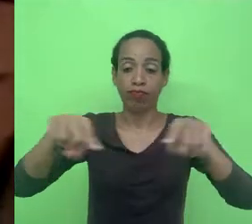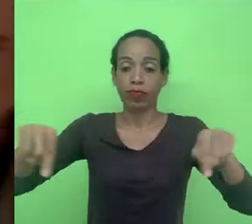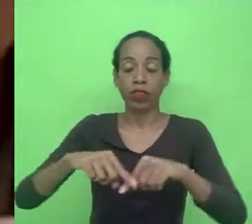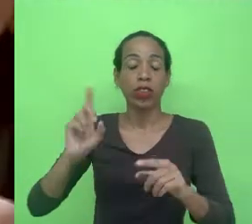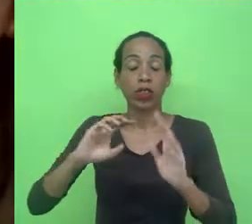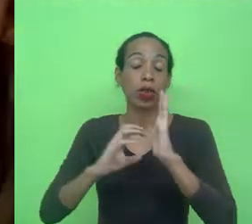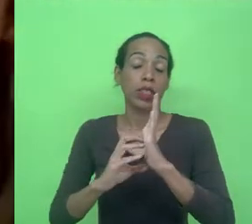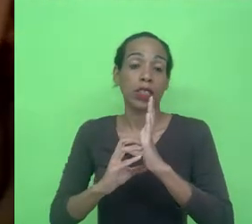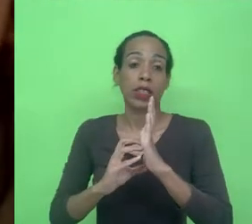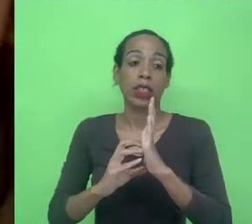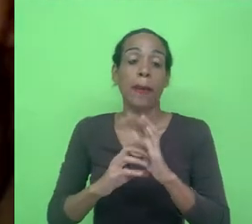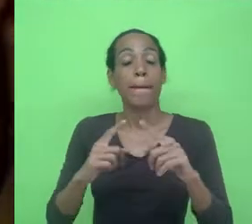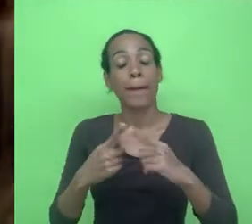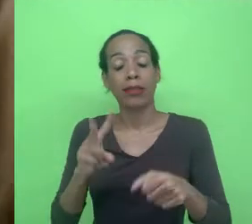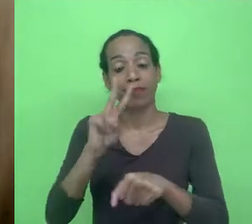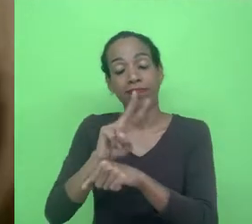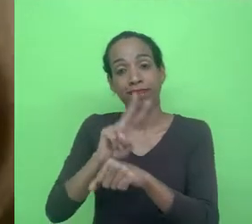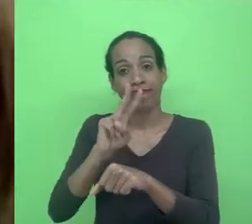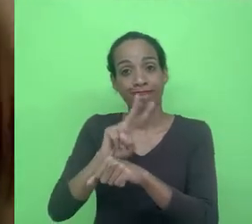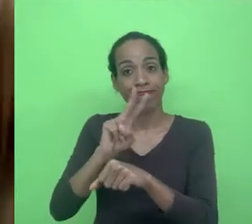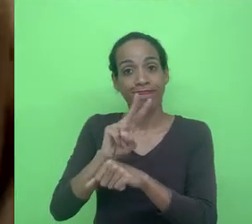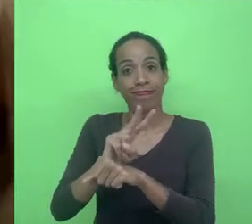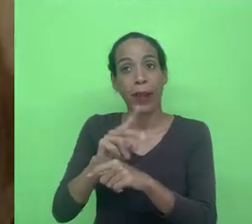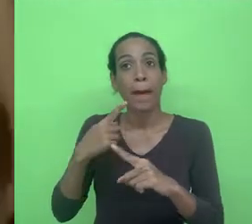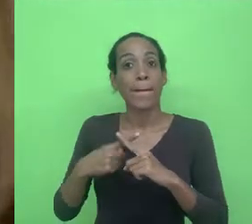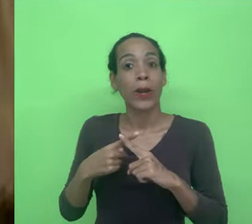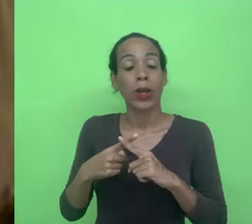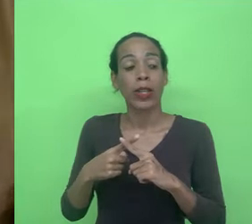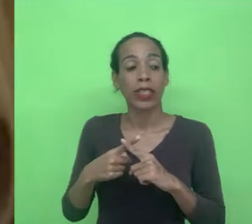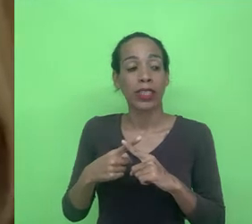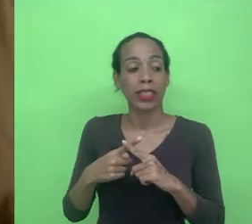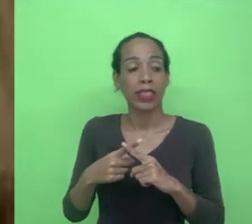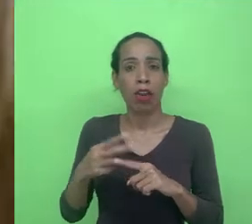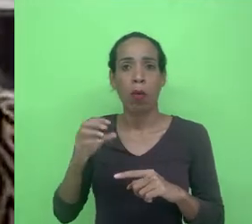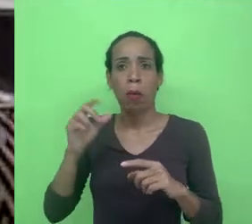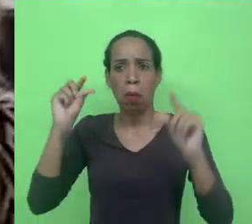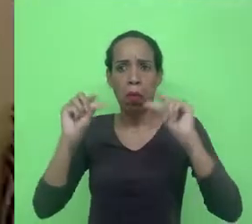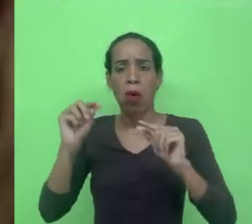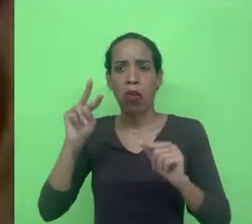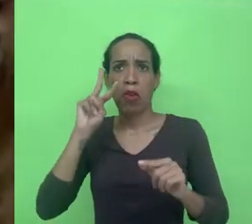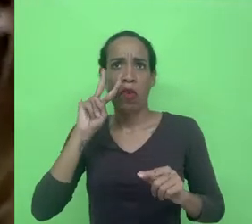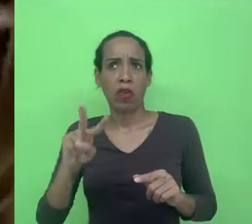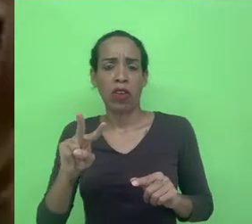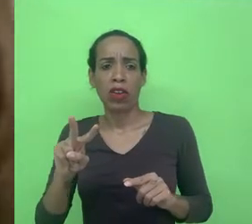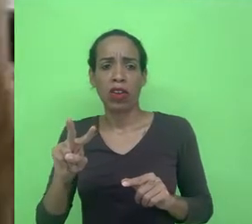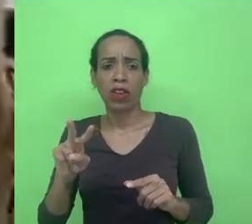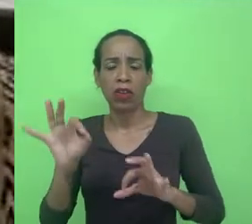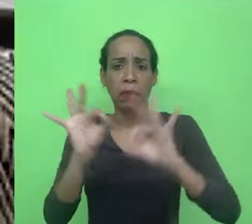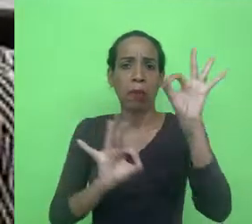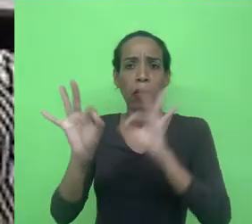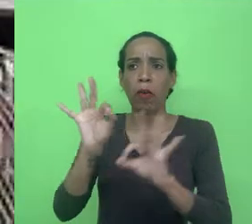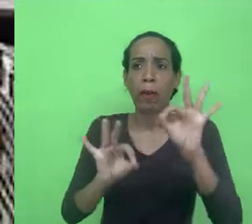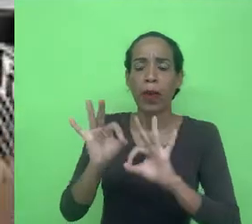mas a vigilância porque assim no pouco que eu percebi né só simplesmente um projeto de pesquisa